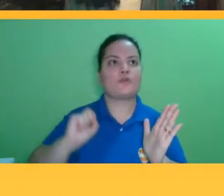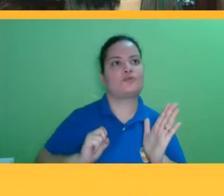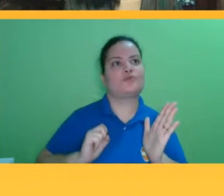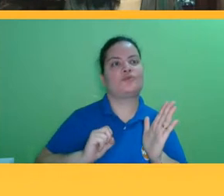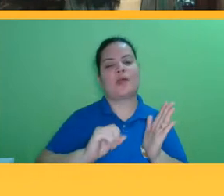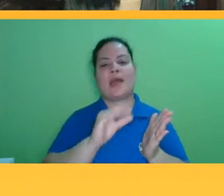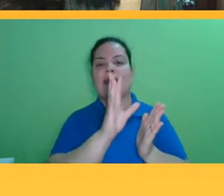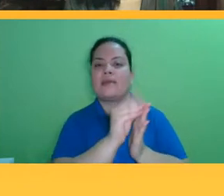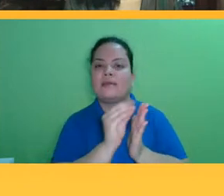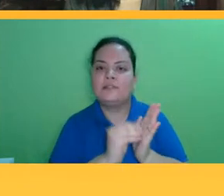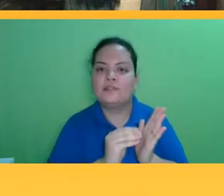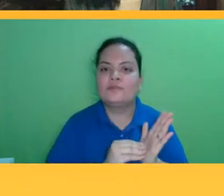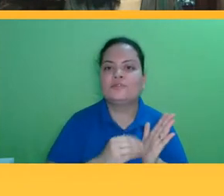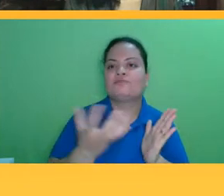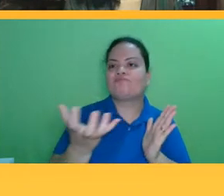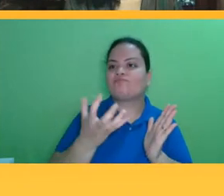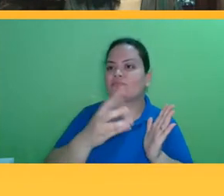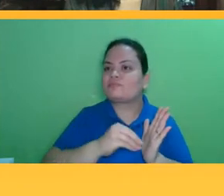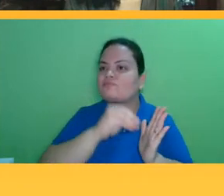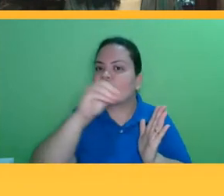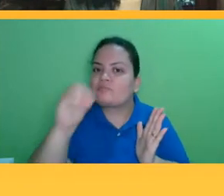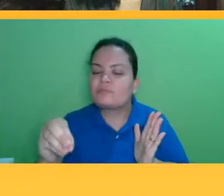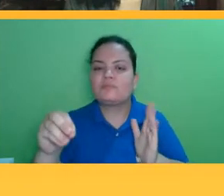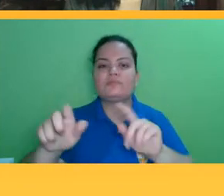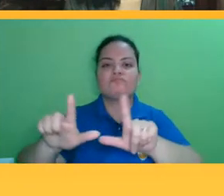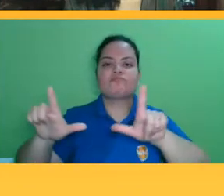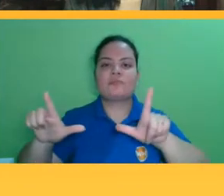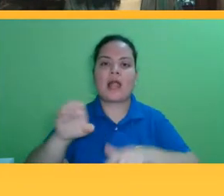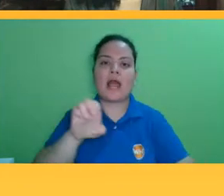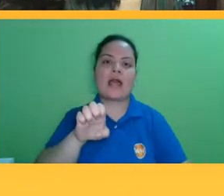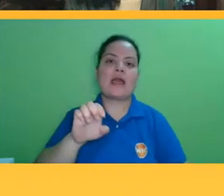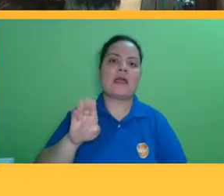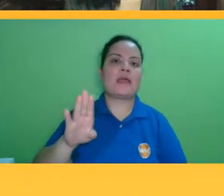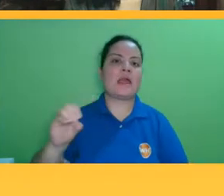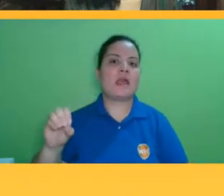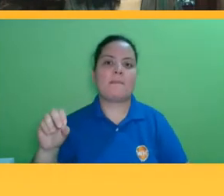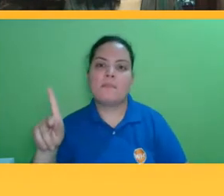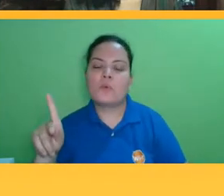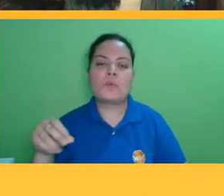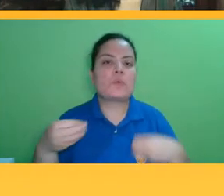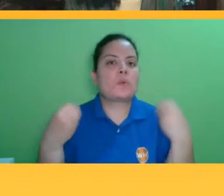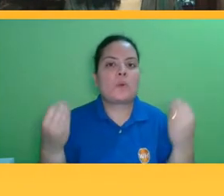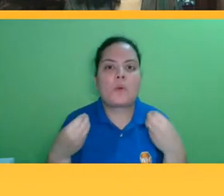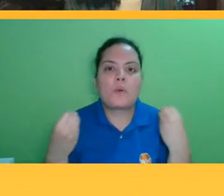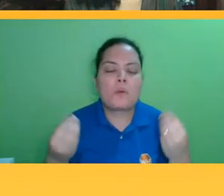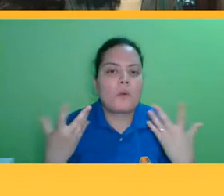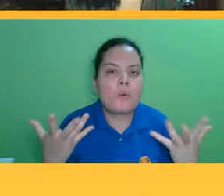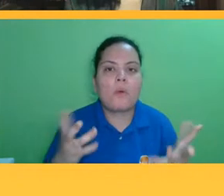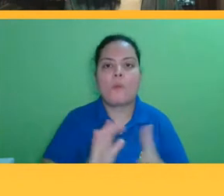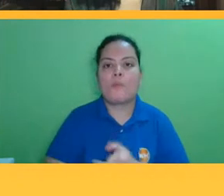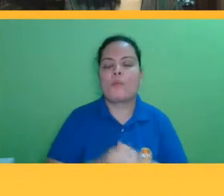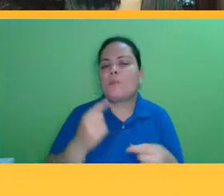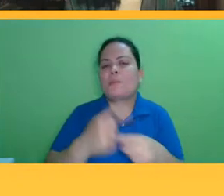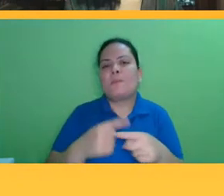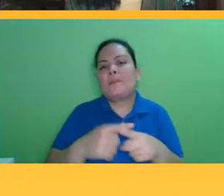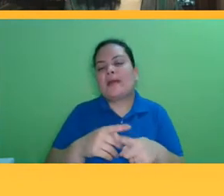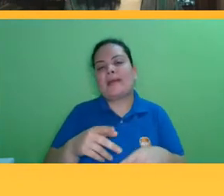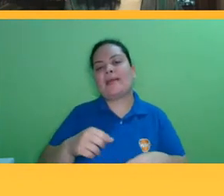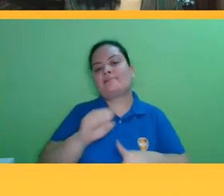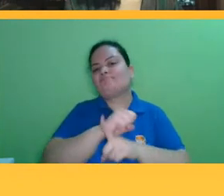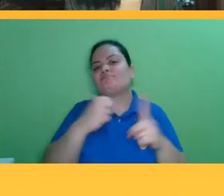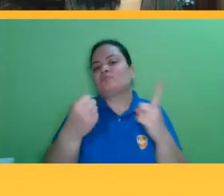audiovisual que complementa projetos transmídia eles são por que que eles não são comuns numa sociedade